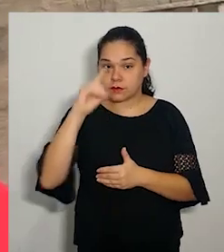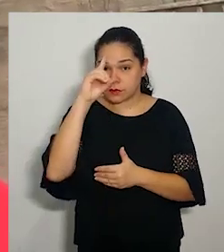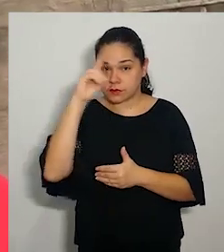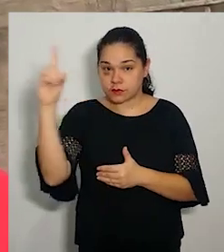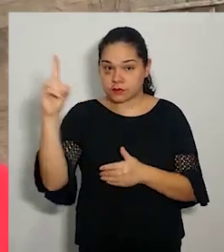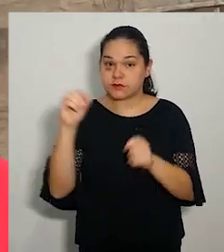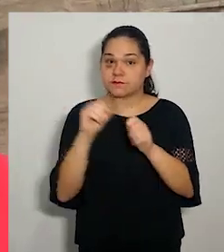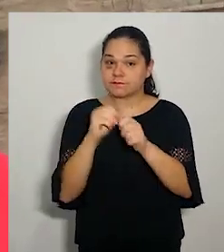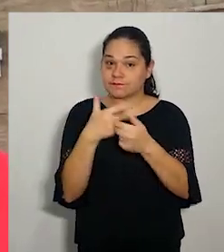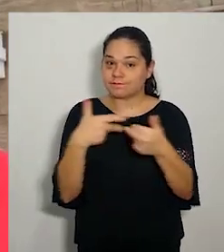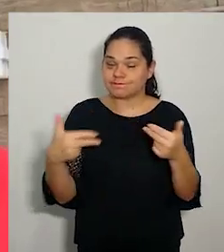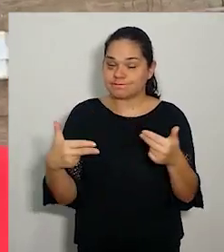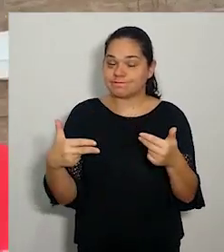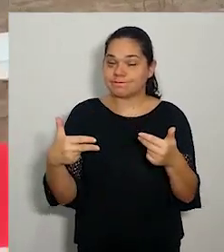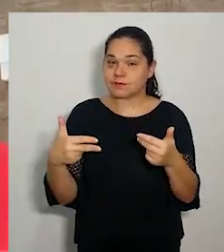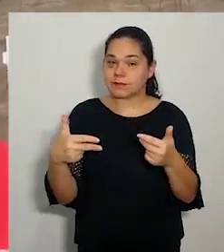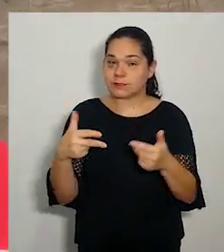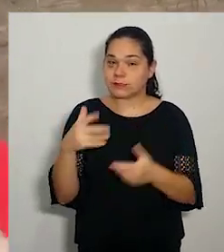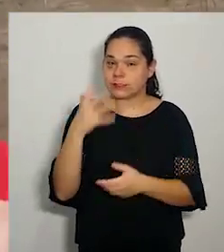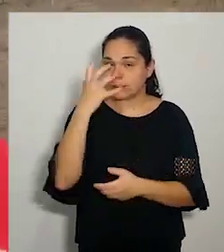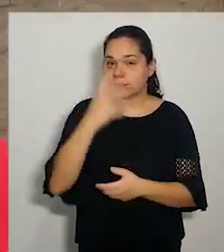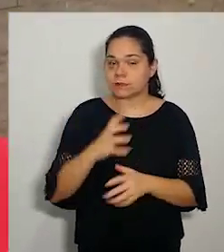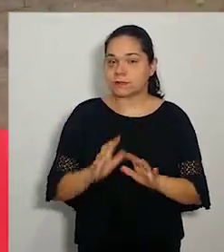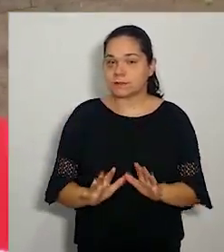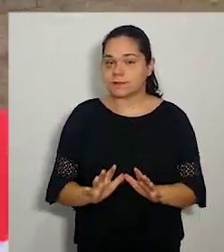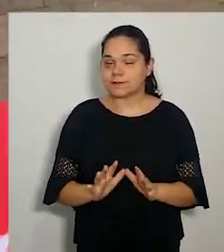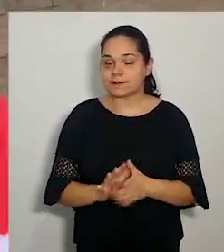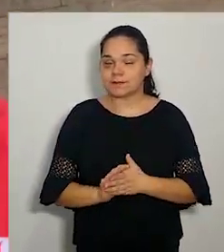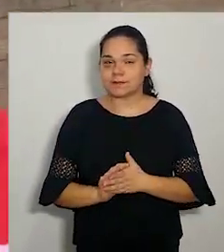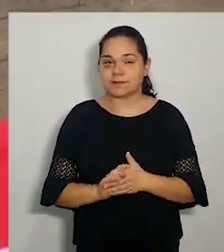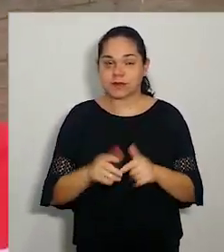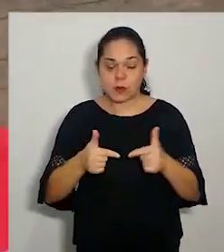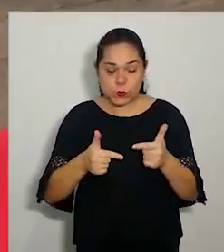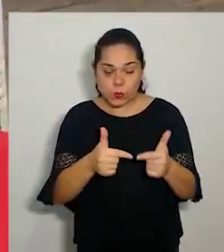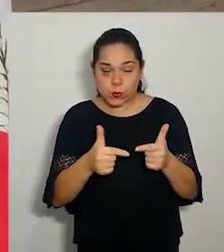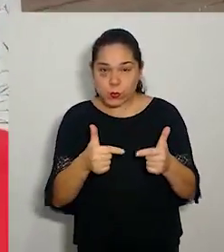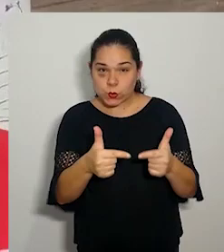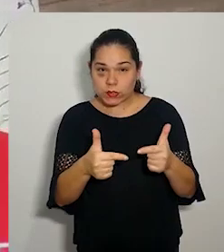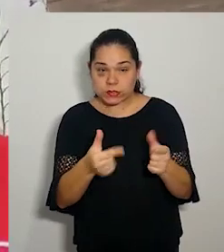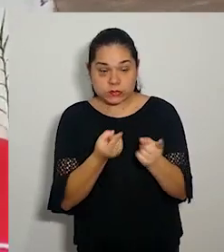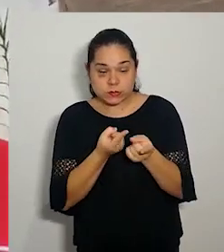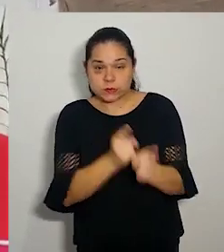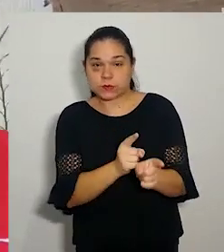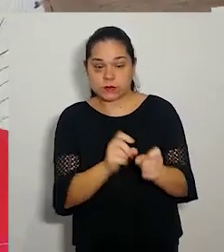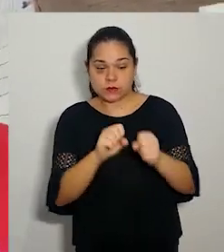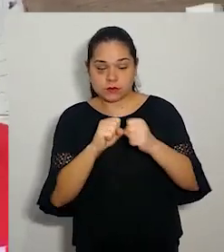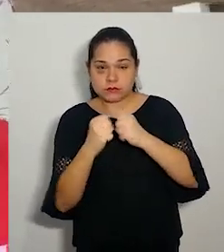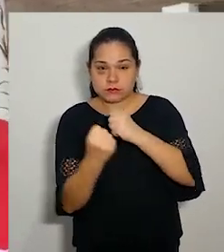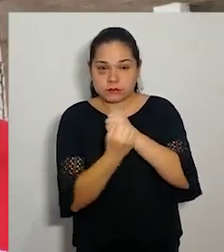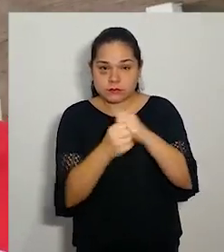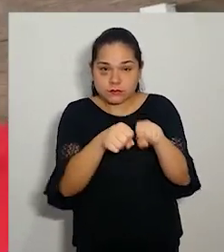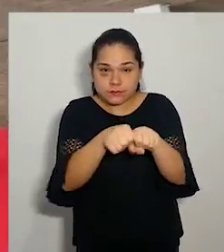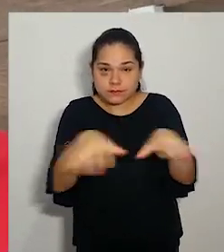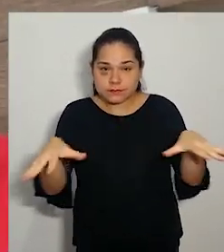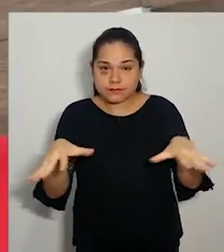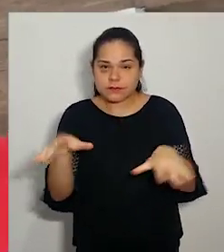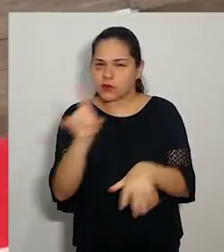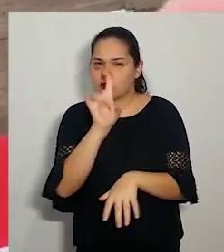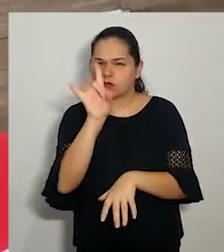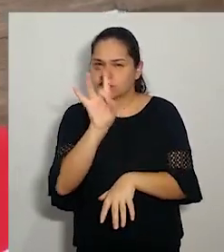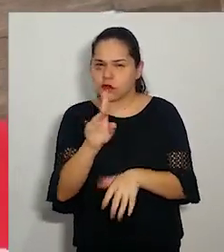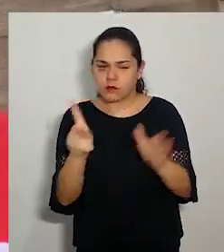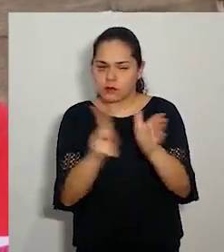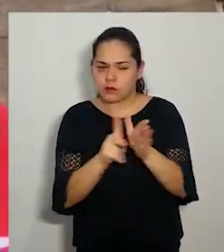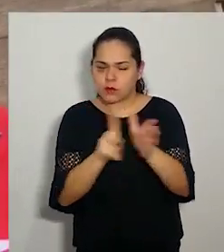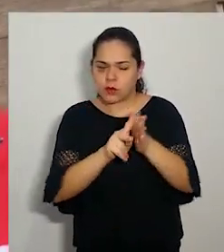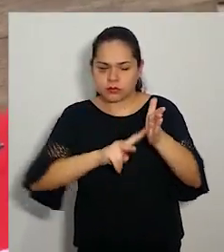extremas. A luta contra o Covid-19, ele não é só dos sindicatos, não é